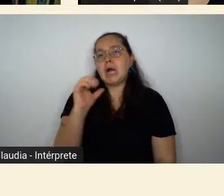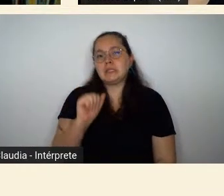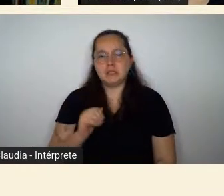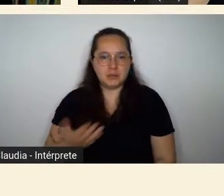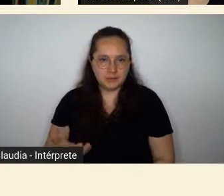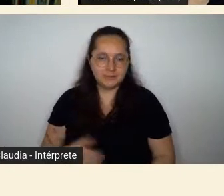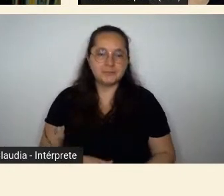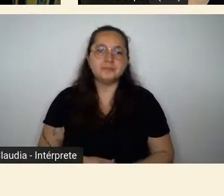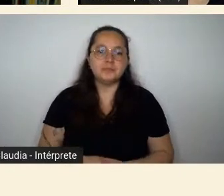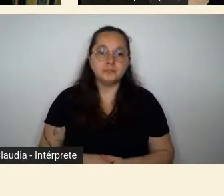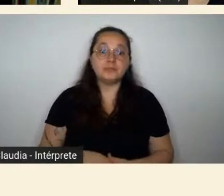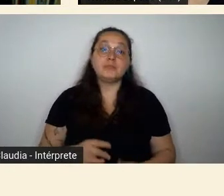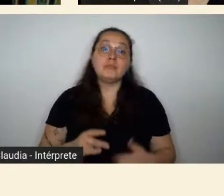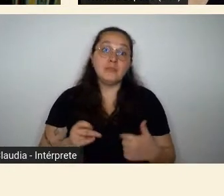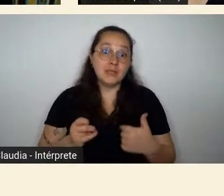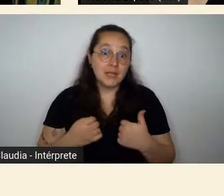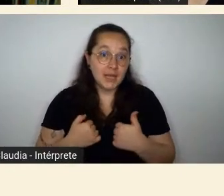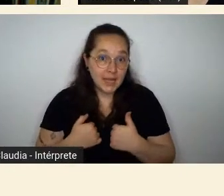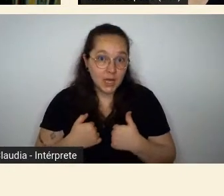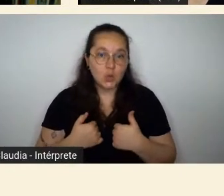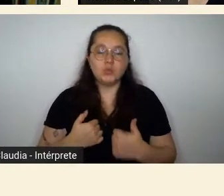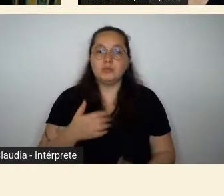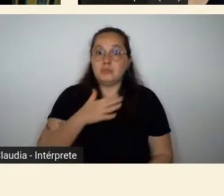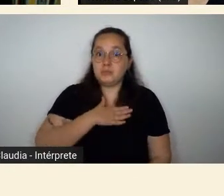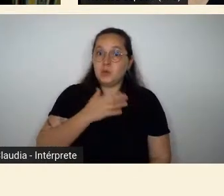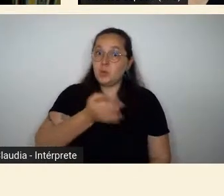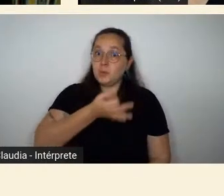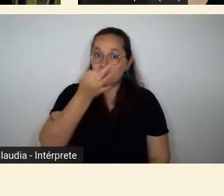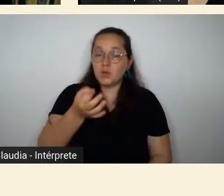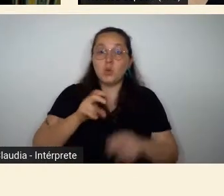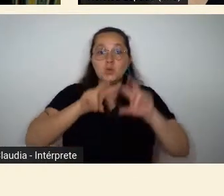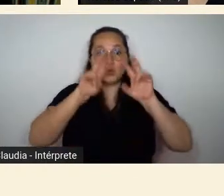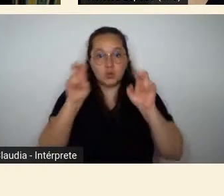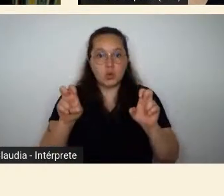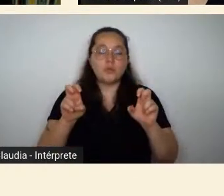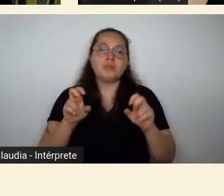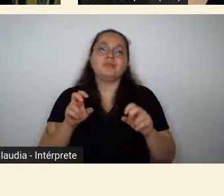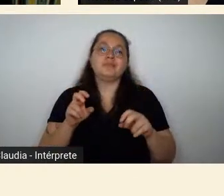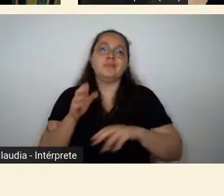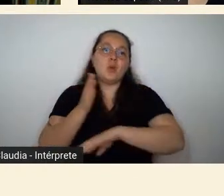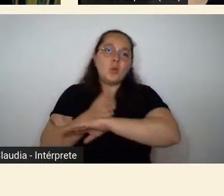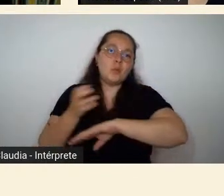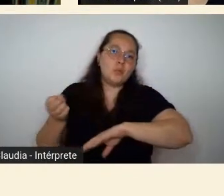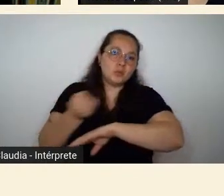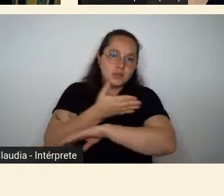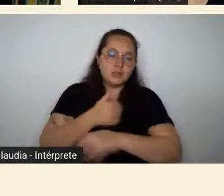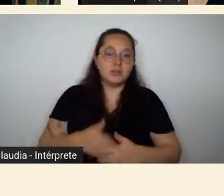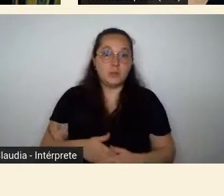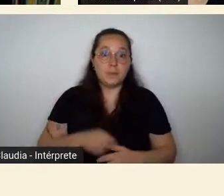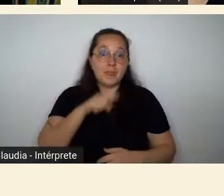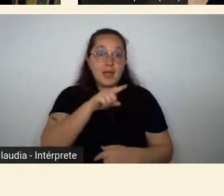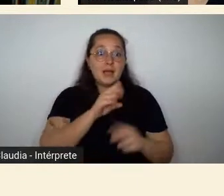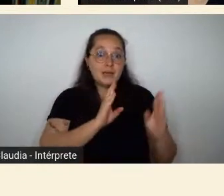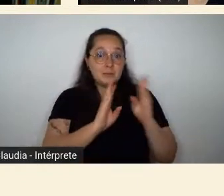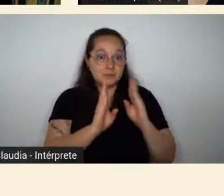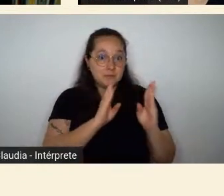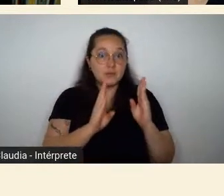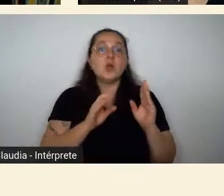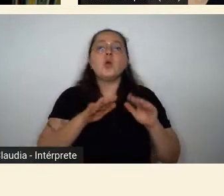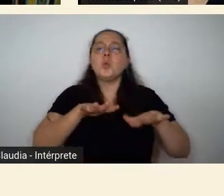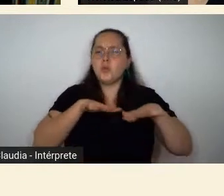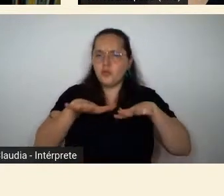eu leio e trabalho sobre o modernismo eu acho que dentro das perspectivas daquele período o movimento foi sim